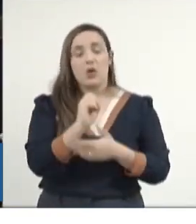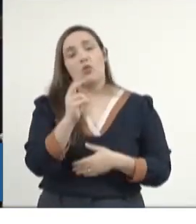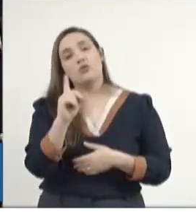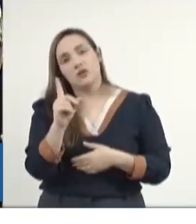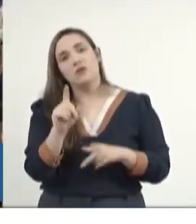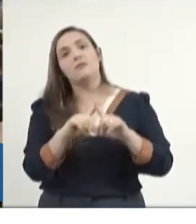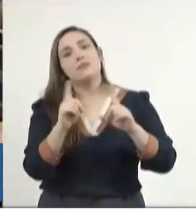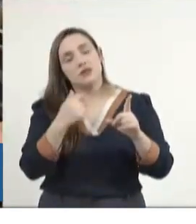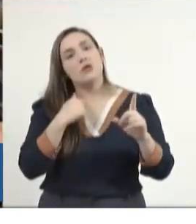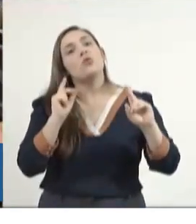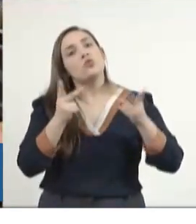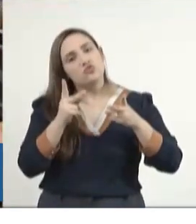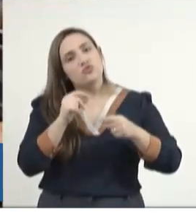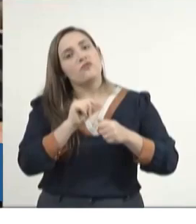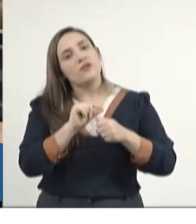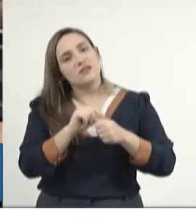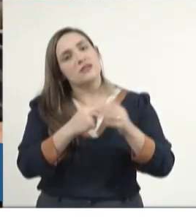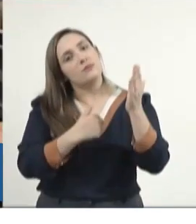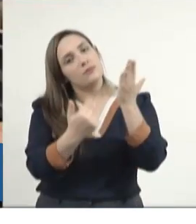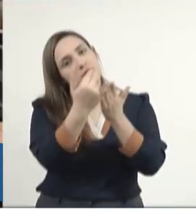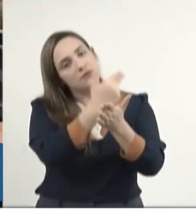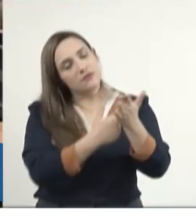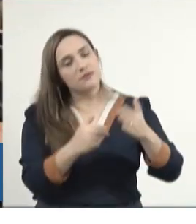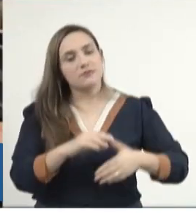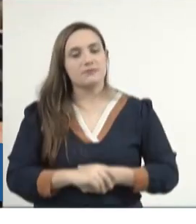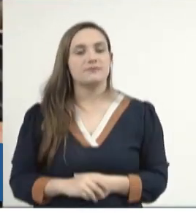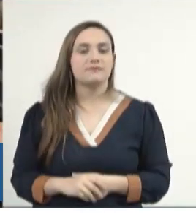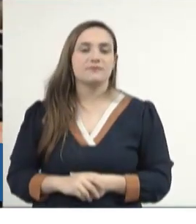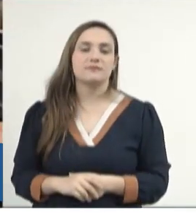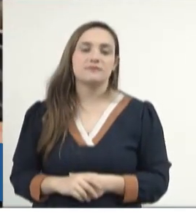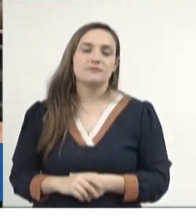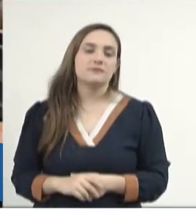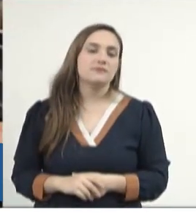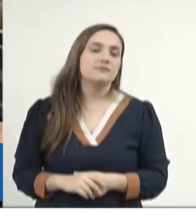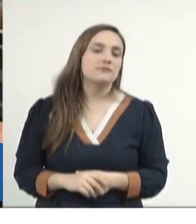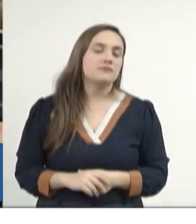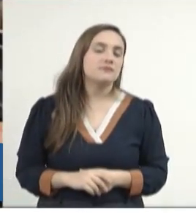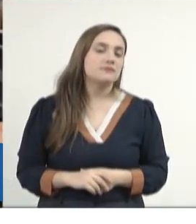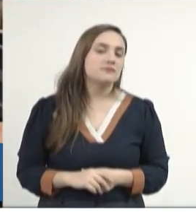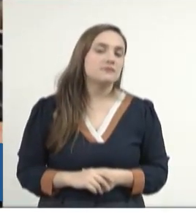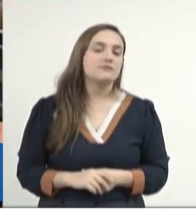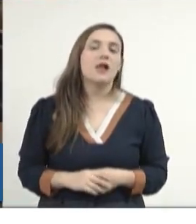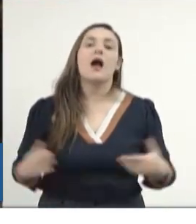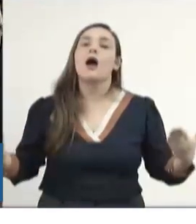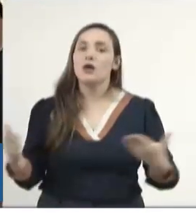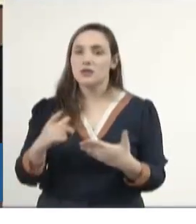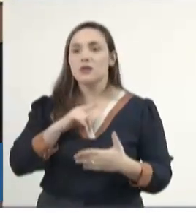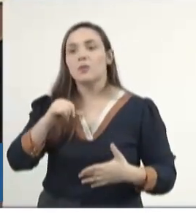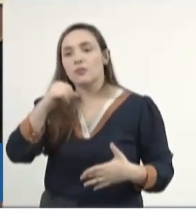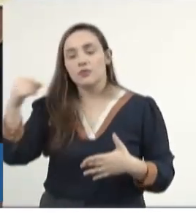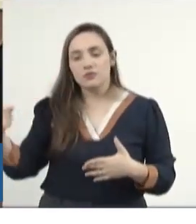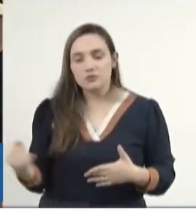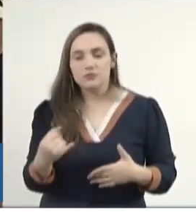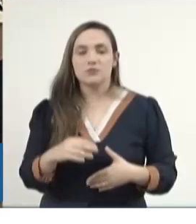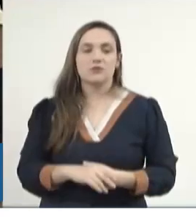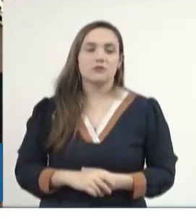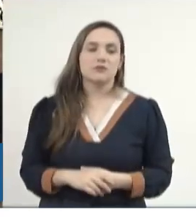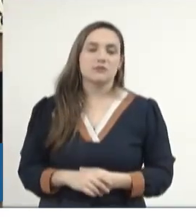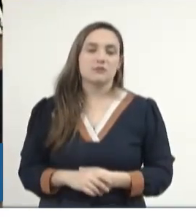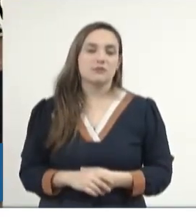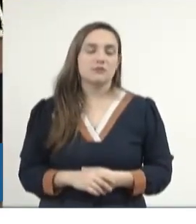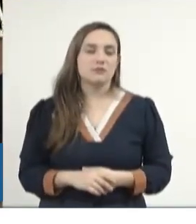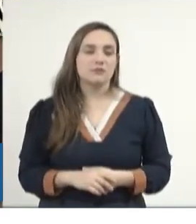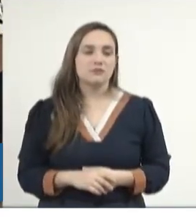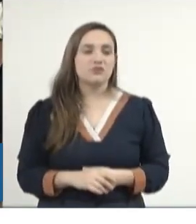mas eu continuo a produzir. Agora, dos anos para cá, começou a me vir oportunidades de levar a minha